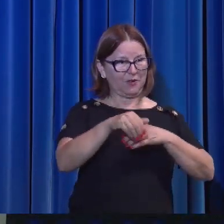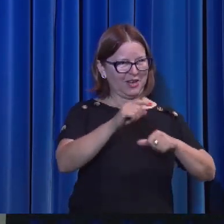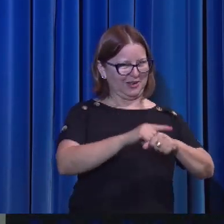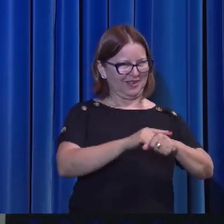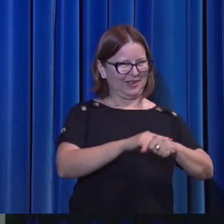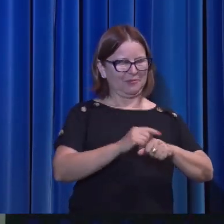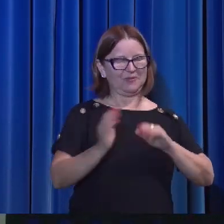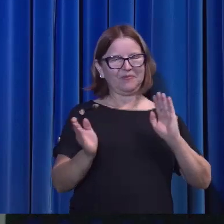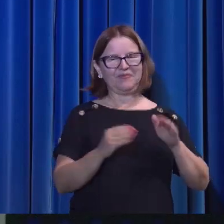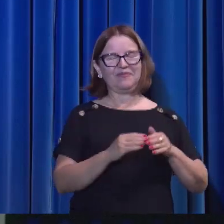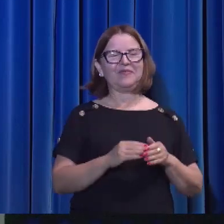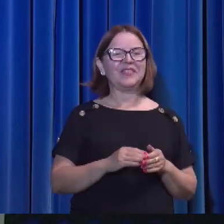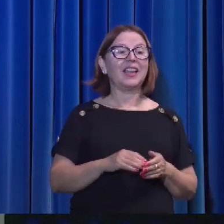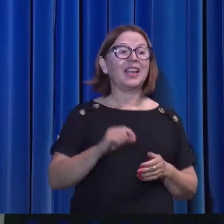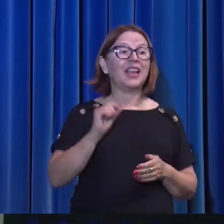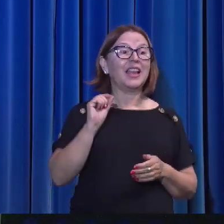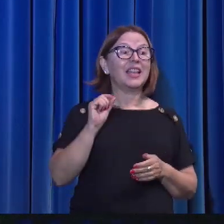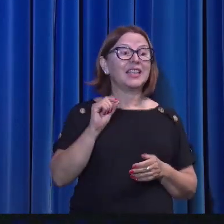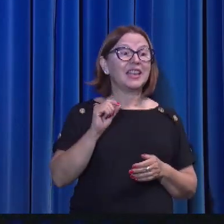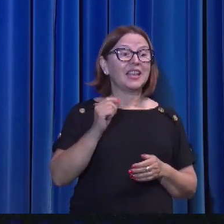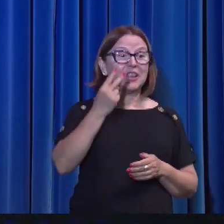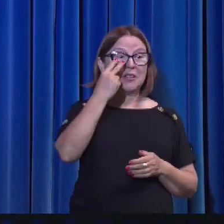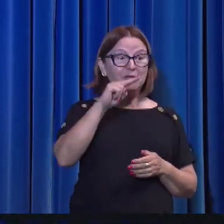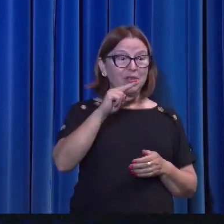Quem foi que viu o Senhor ressuscitado?